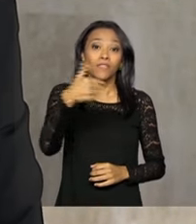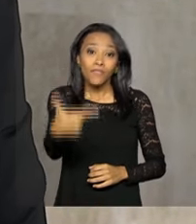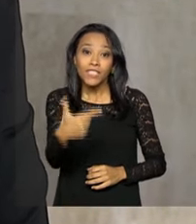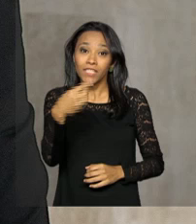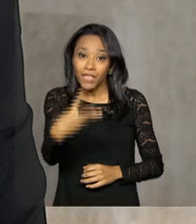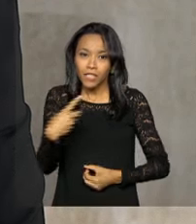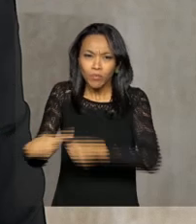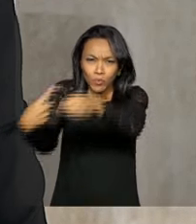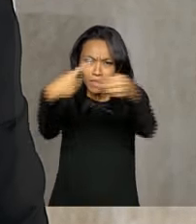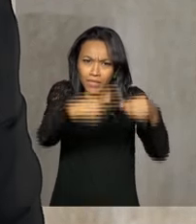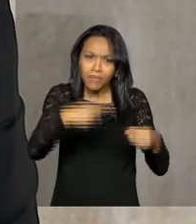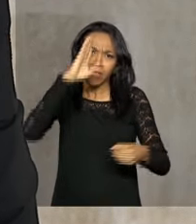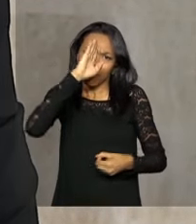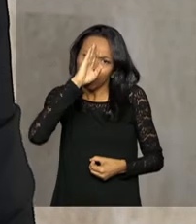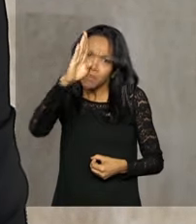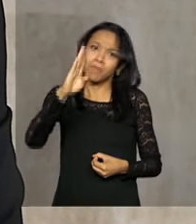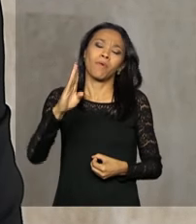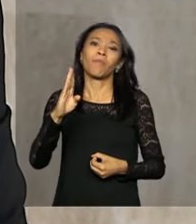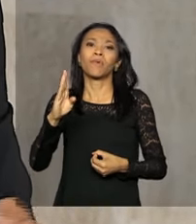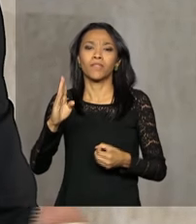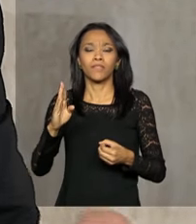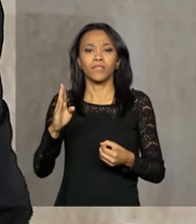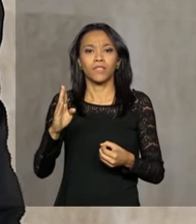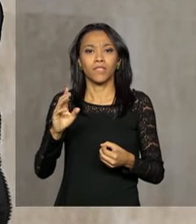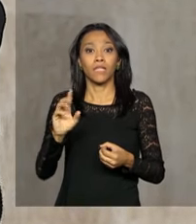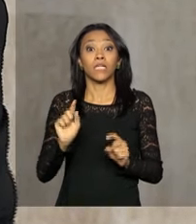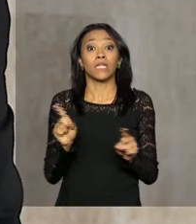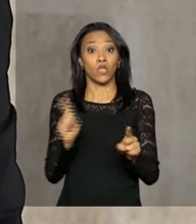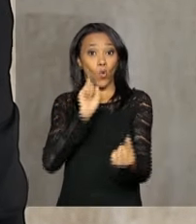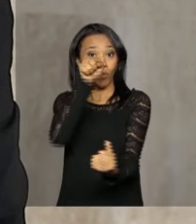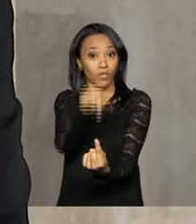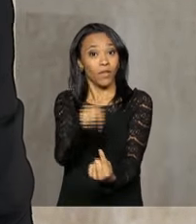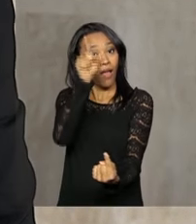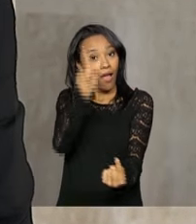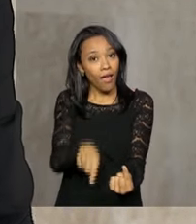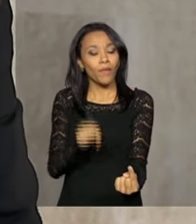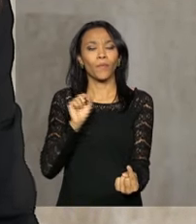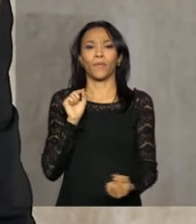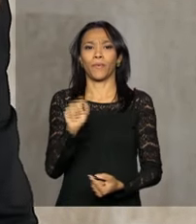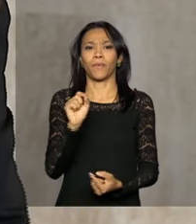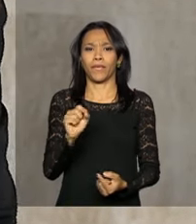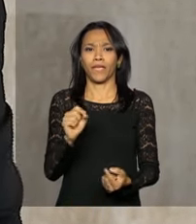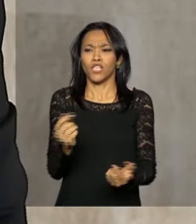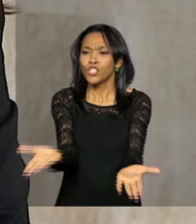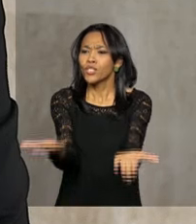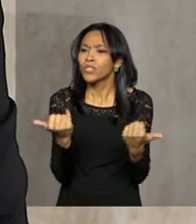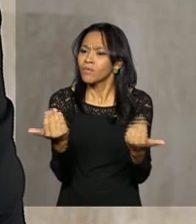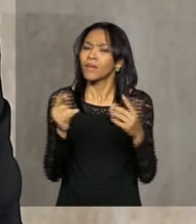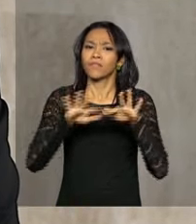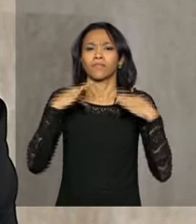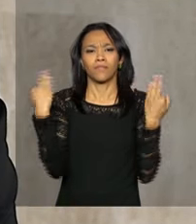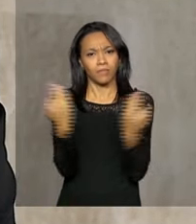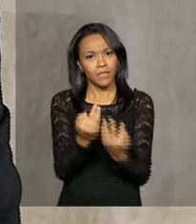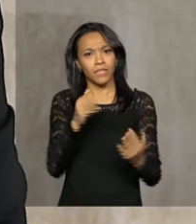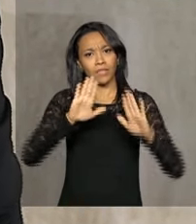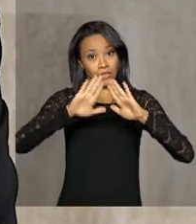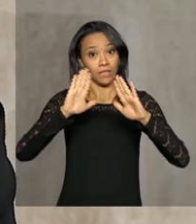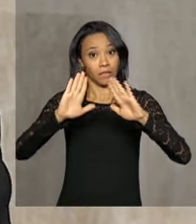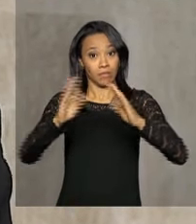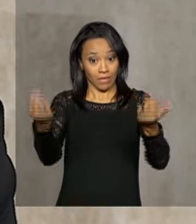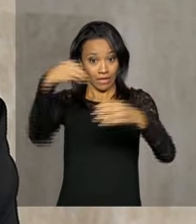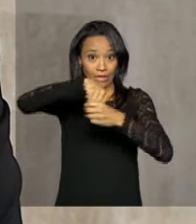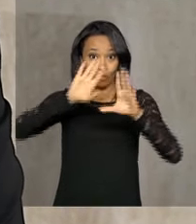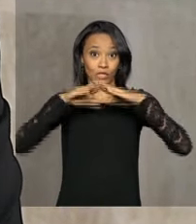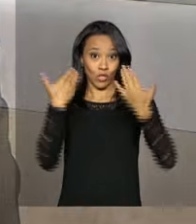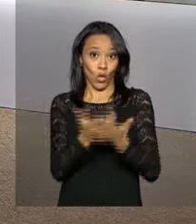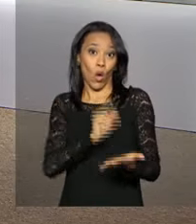municípios considerados prioritários. E o objetivo dela é mobilizar as famílias e as comunidades escolares no combate